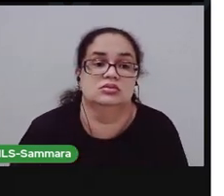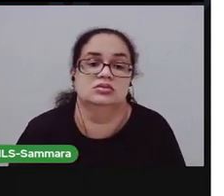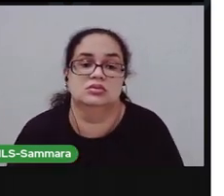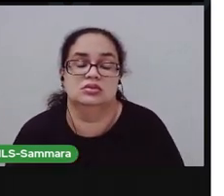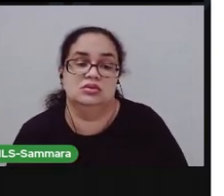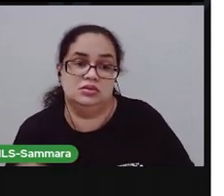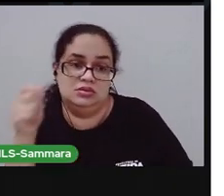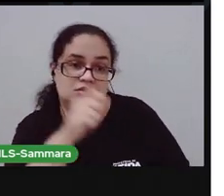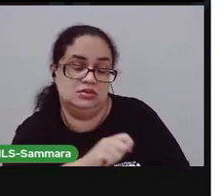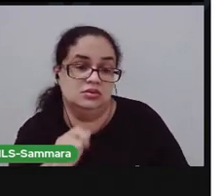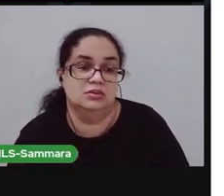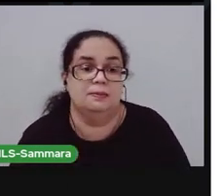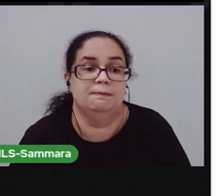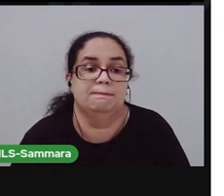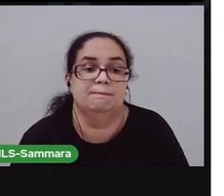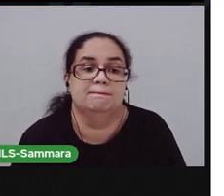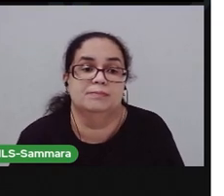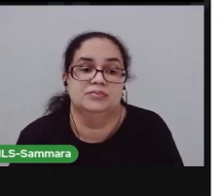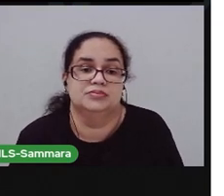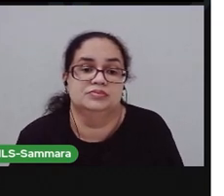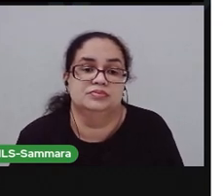Escreva aqui nesse espaço.